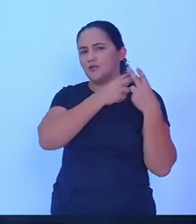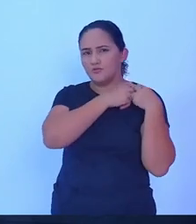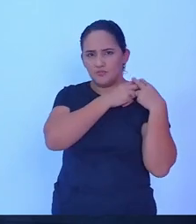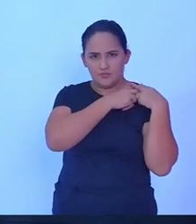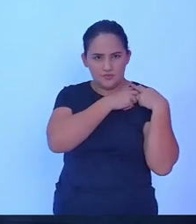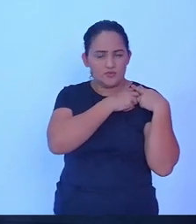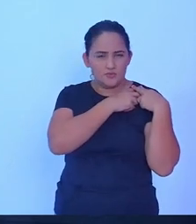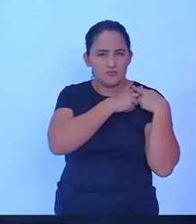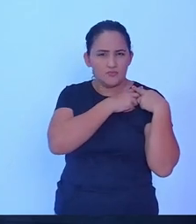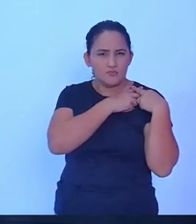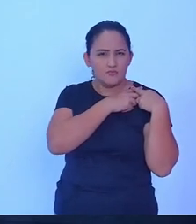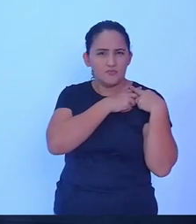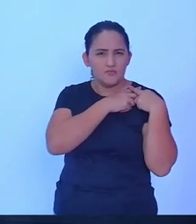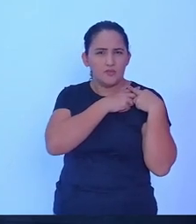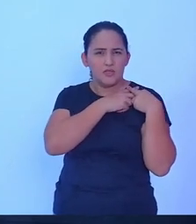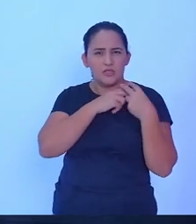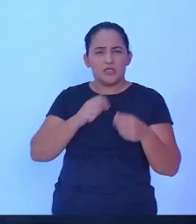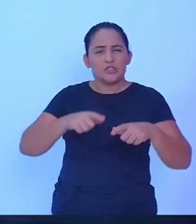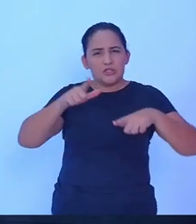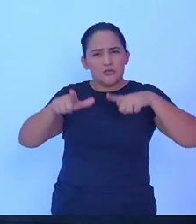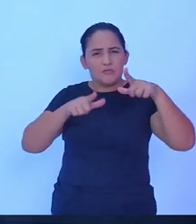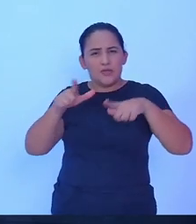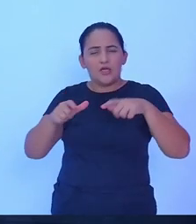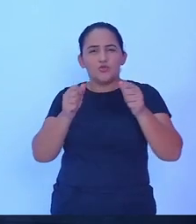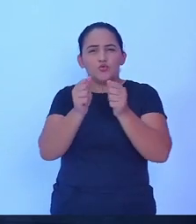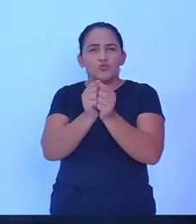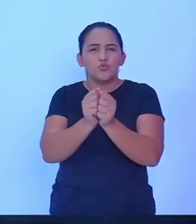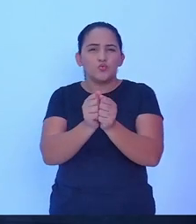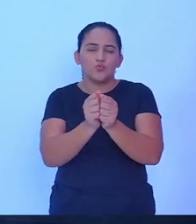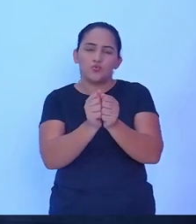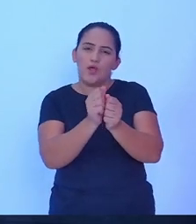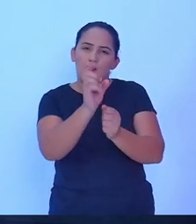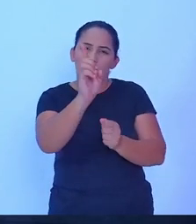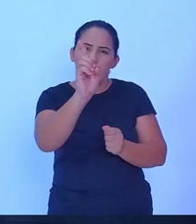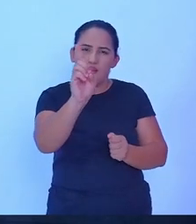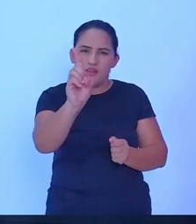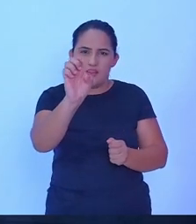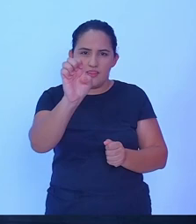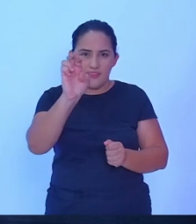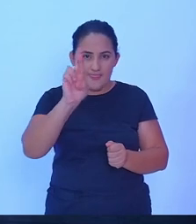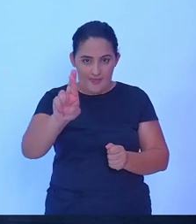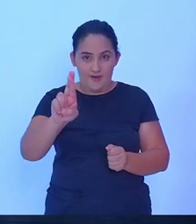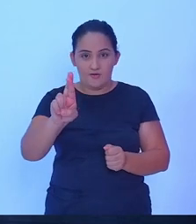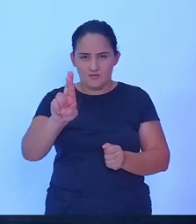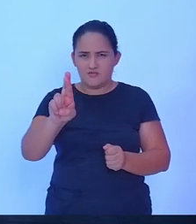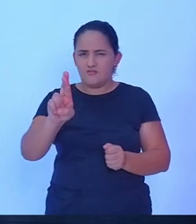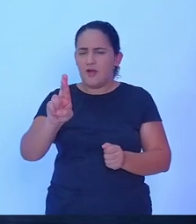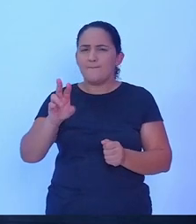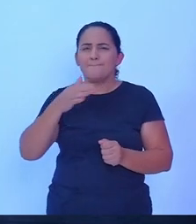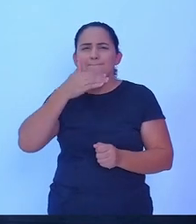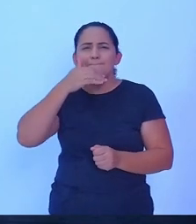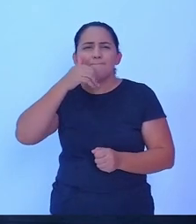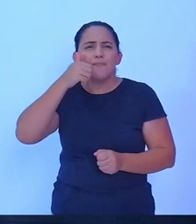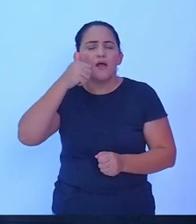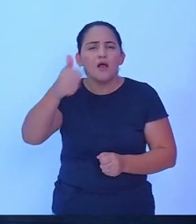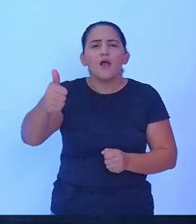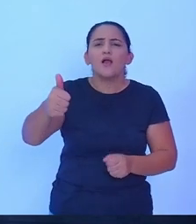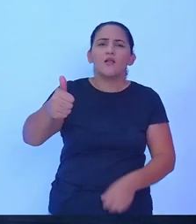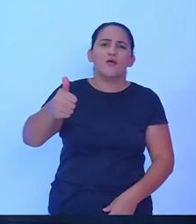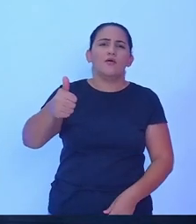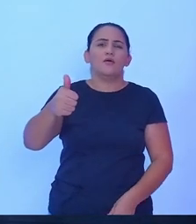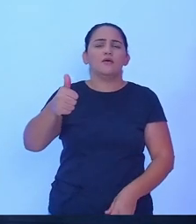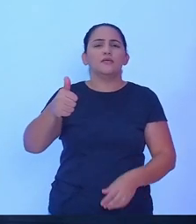junto ao DR, junto ao governo de Rondônia, para trazer aqui melhorias para nosso município e para toda a região.